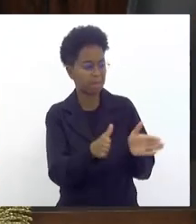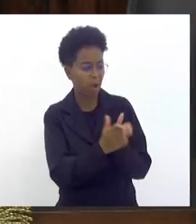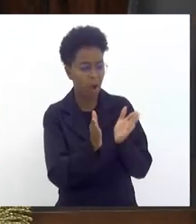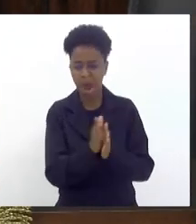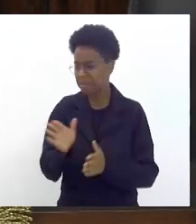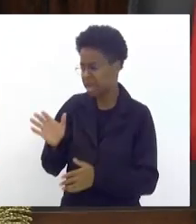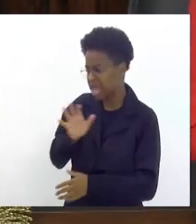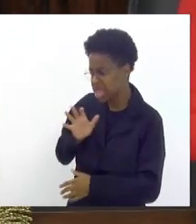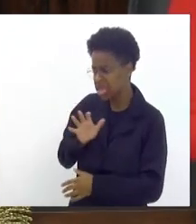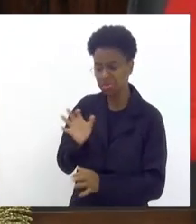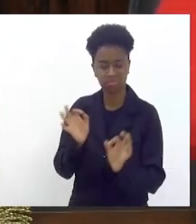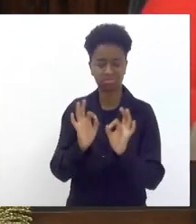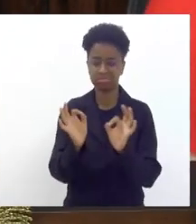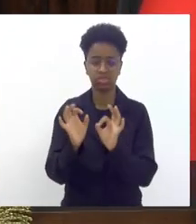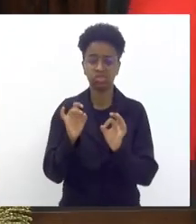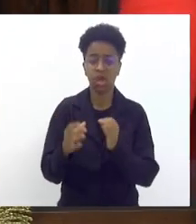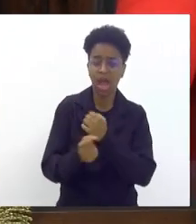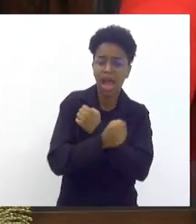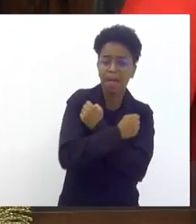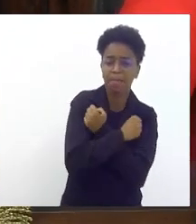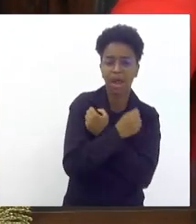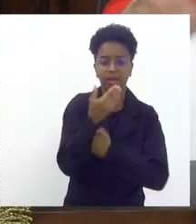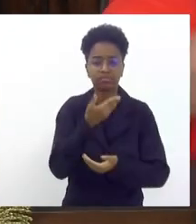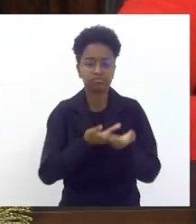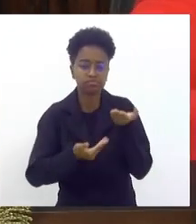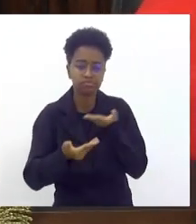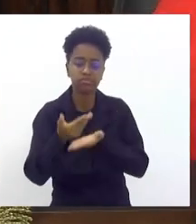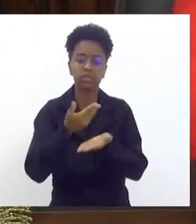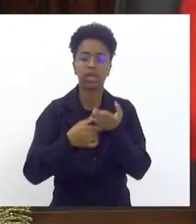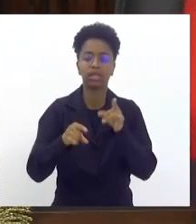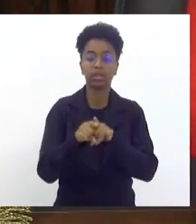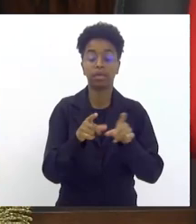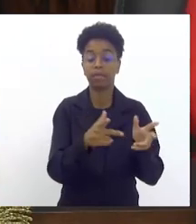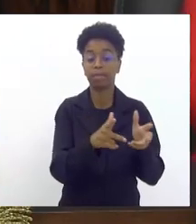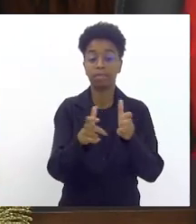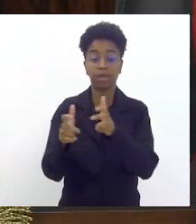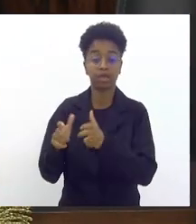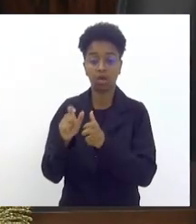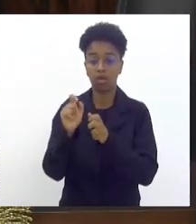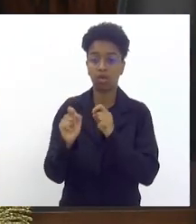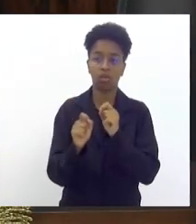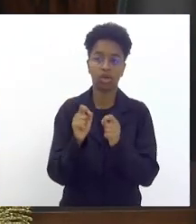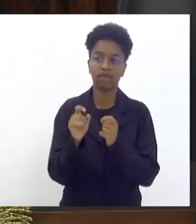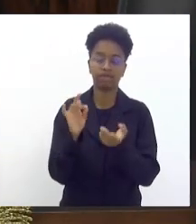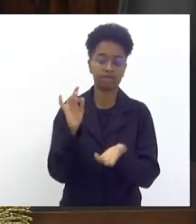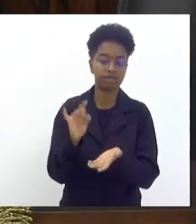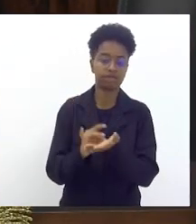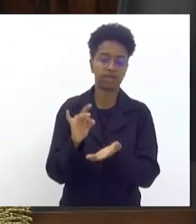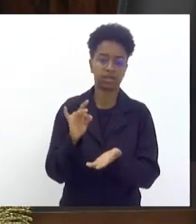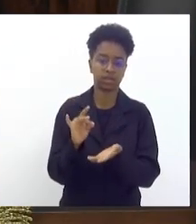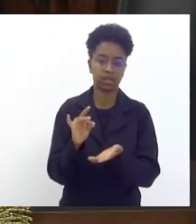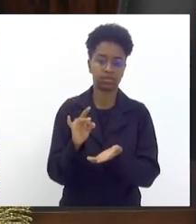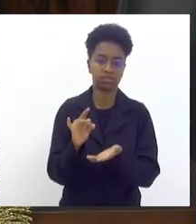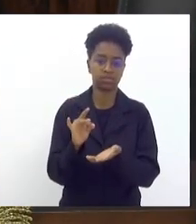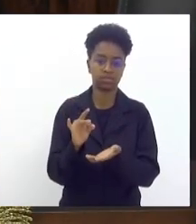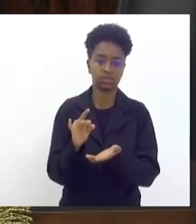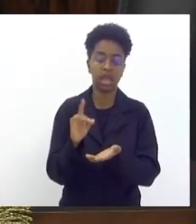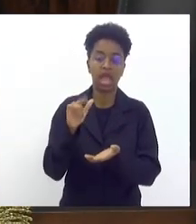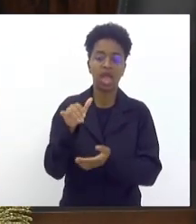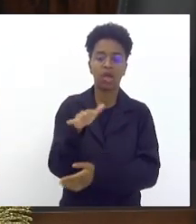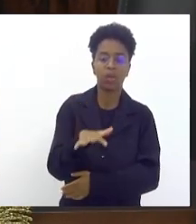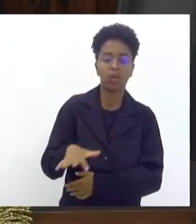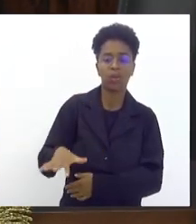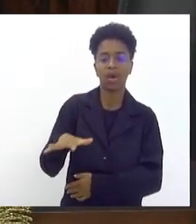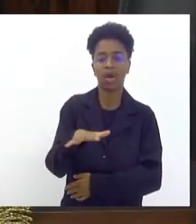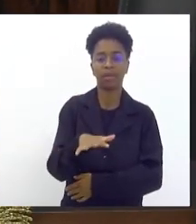se abraçam se beijam confraternizam enxergam o que é de verdade o verdadeiro ambiente